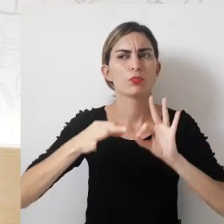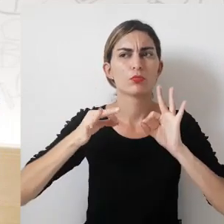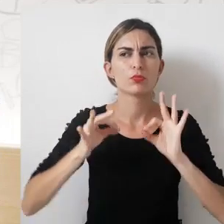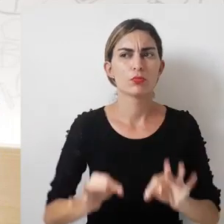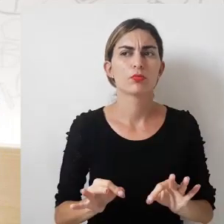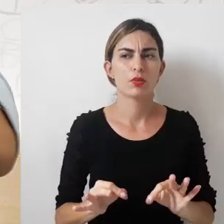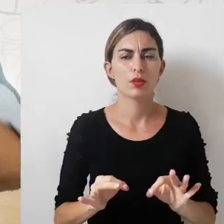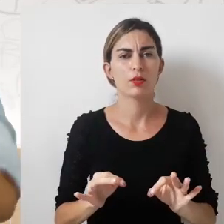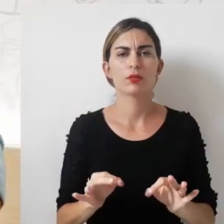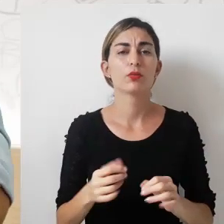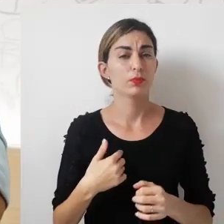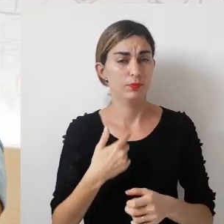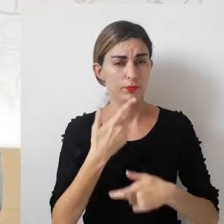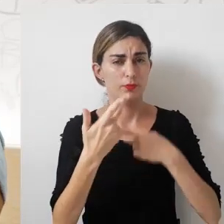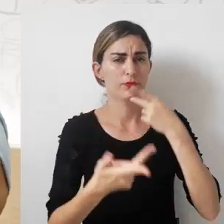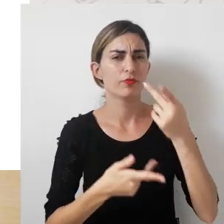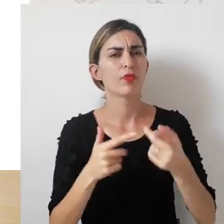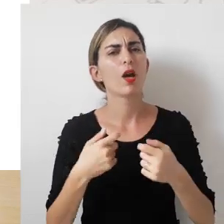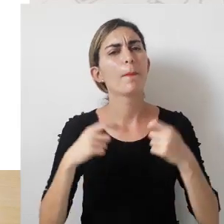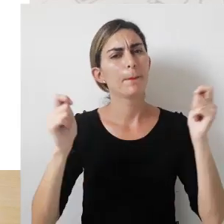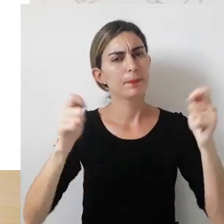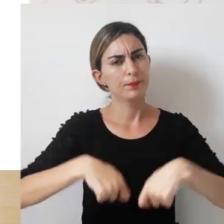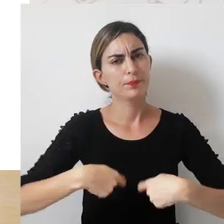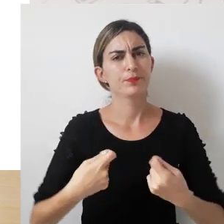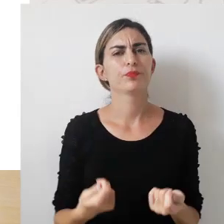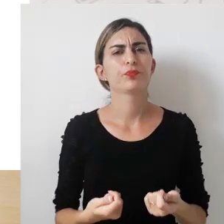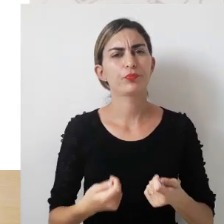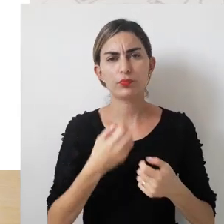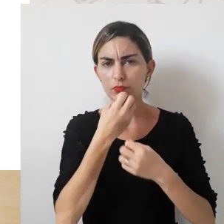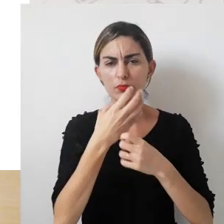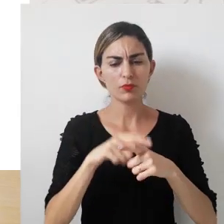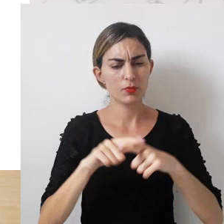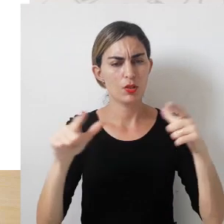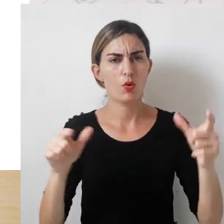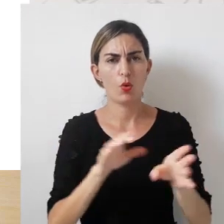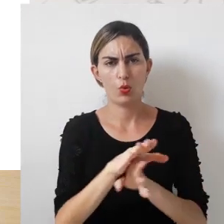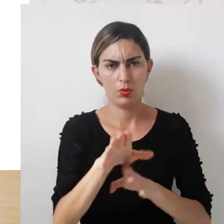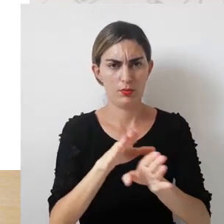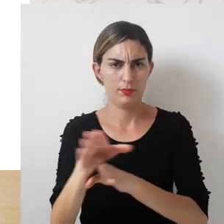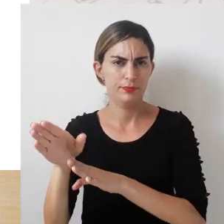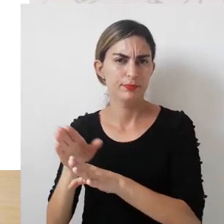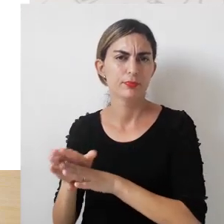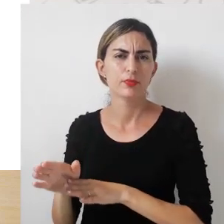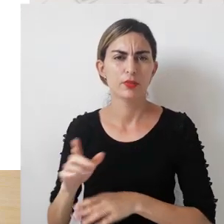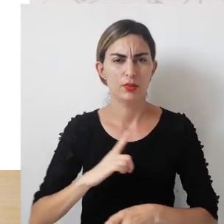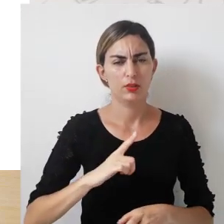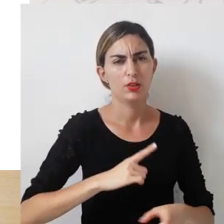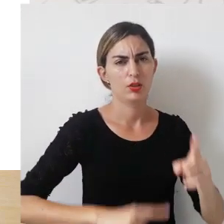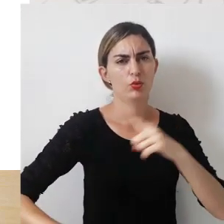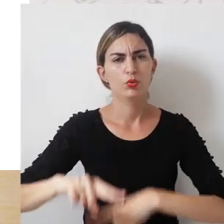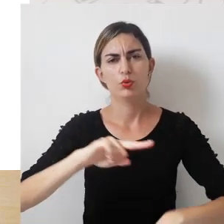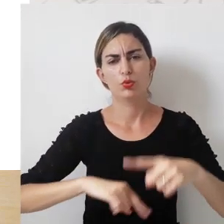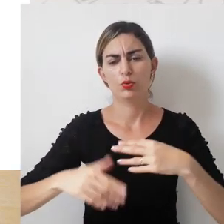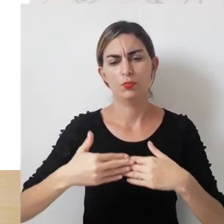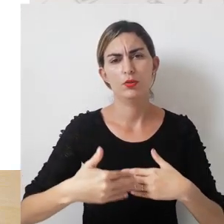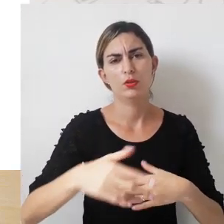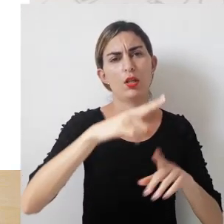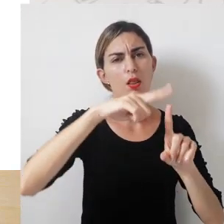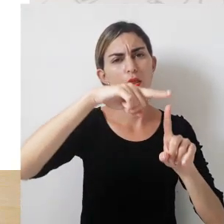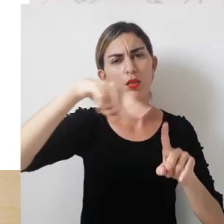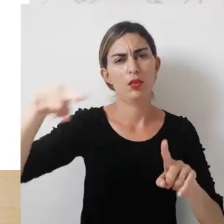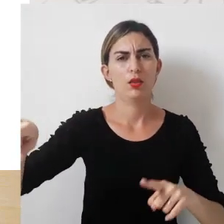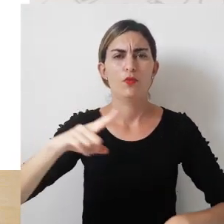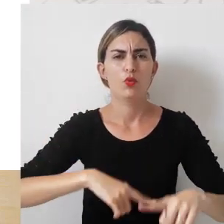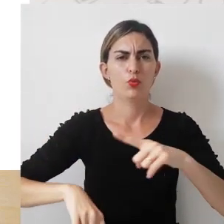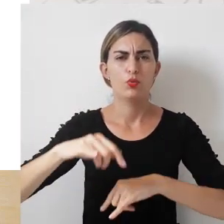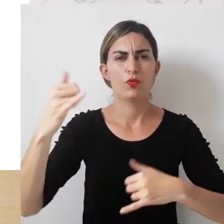precisa. E ele nos diz o seguinte, que é possível que boa parte das orientações tenham seu domínio a partir do nível